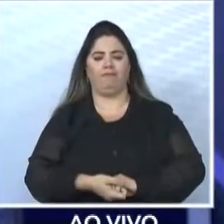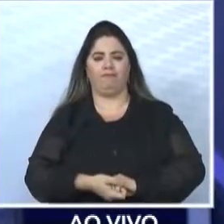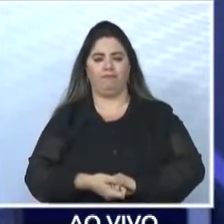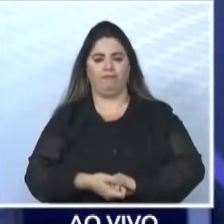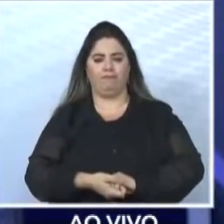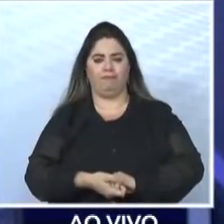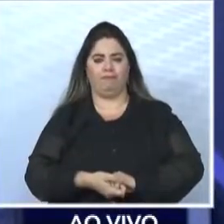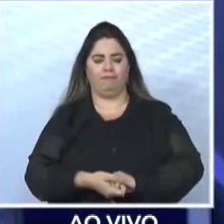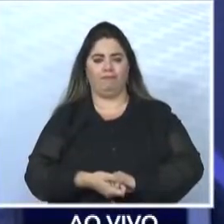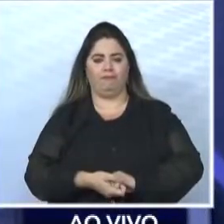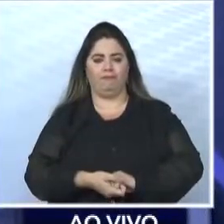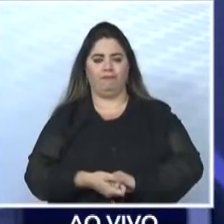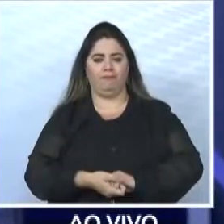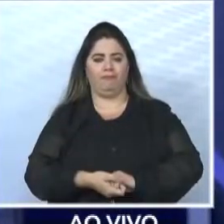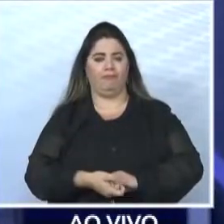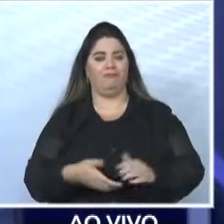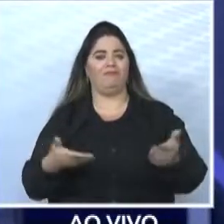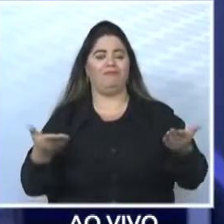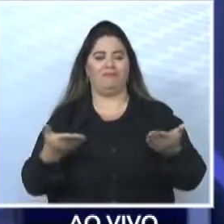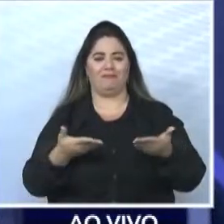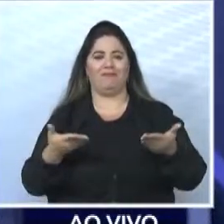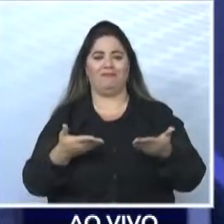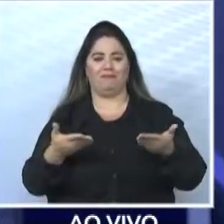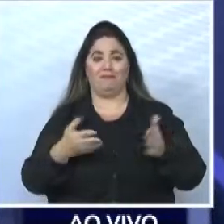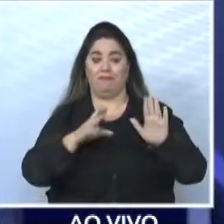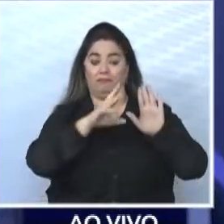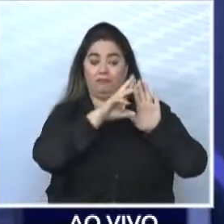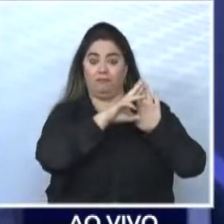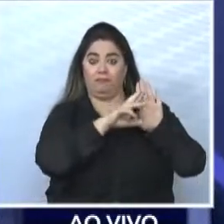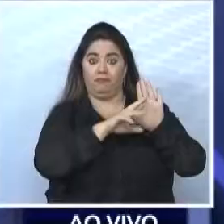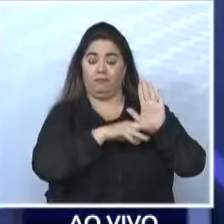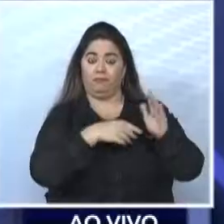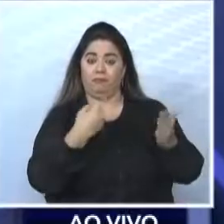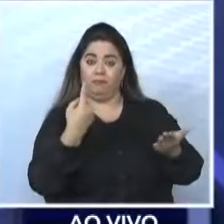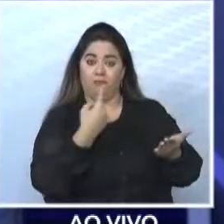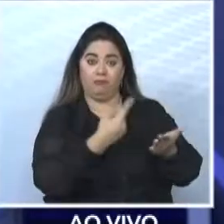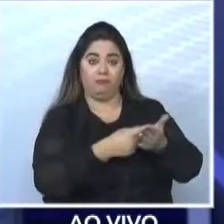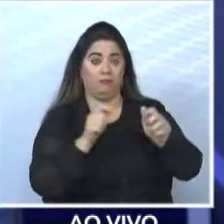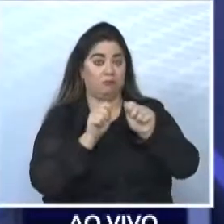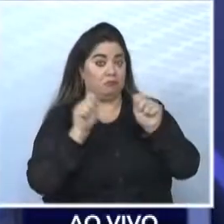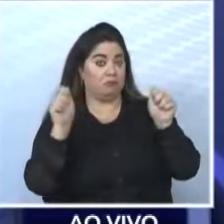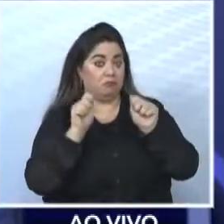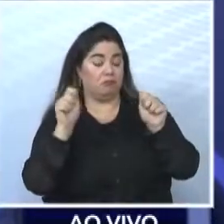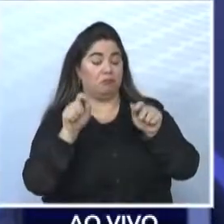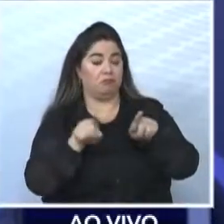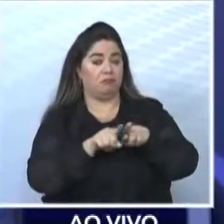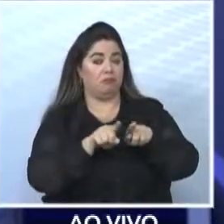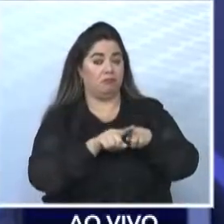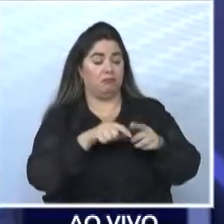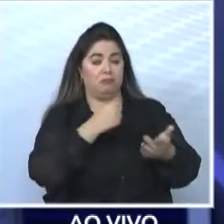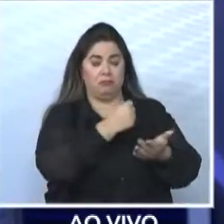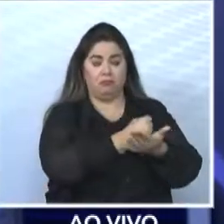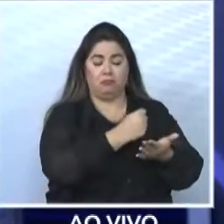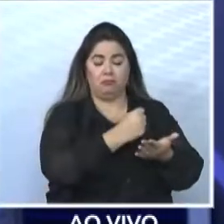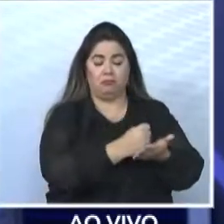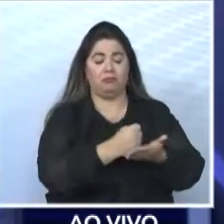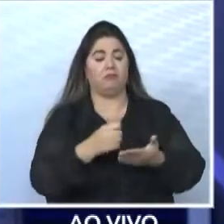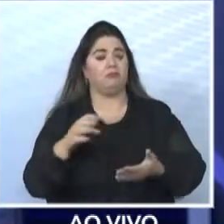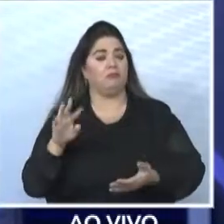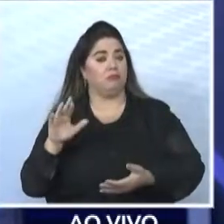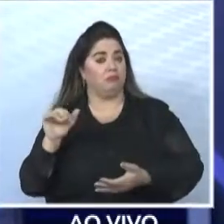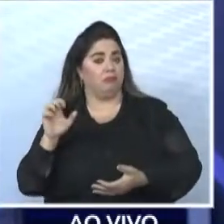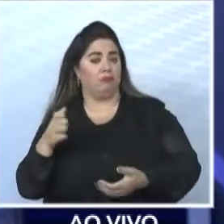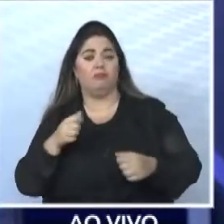E a partir de agora, seguindo as regras combinadas com os assessores e homologadas na justiça eleitoral, nós vamos dar início, então, a uma entrevista